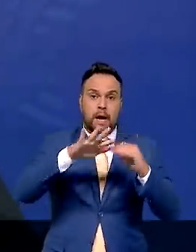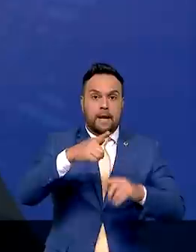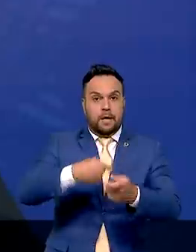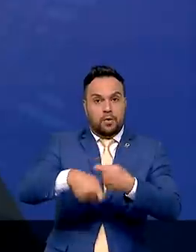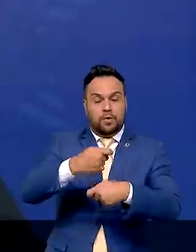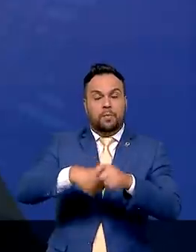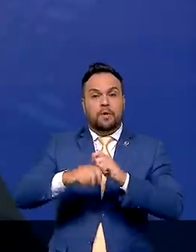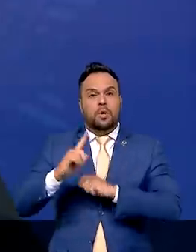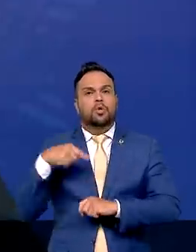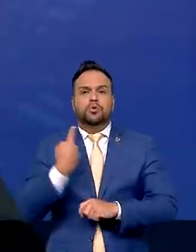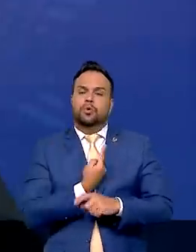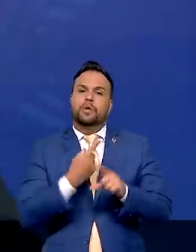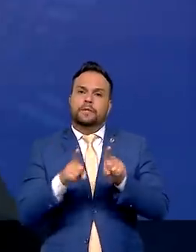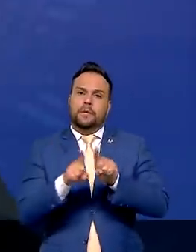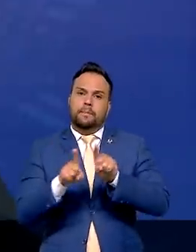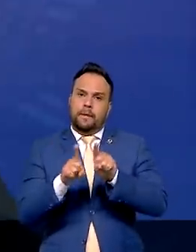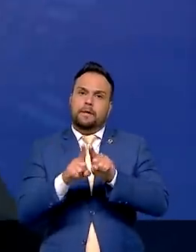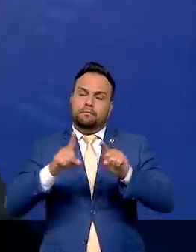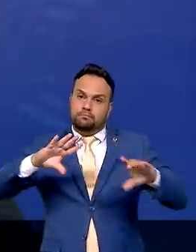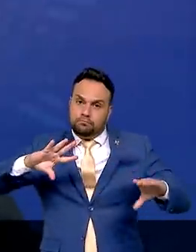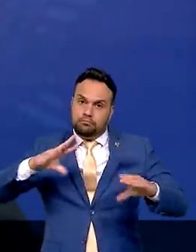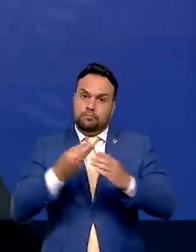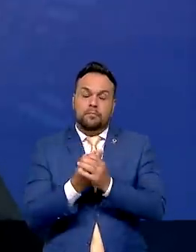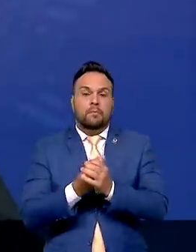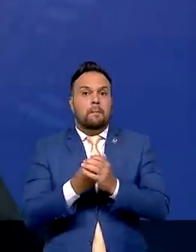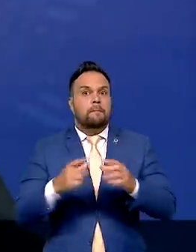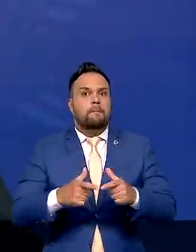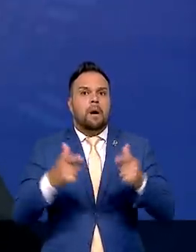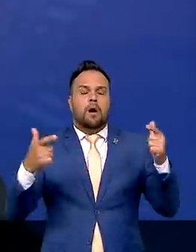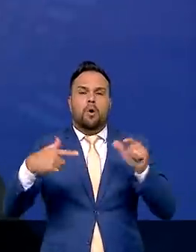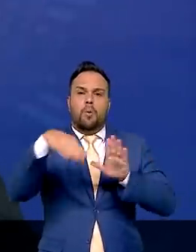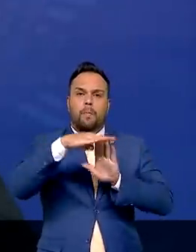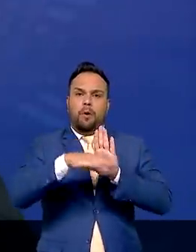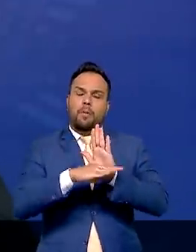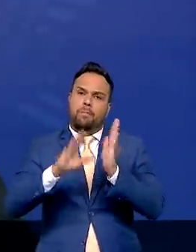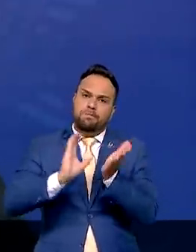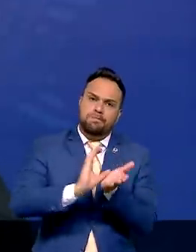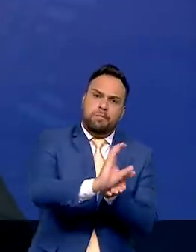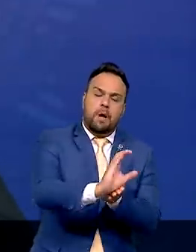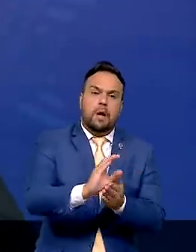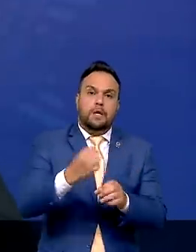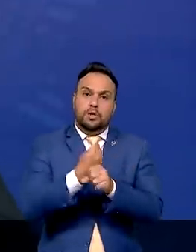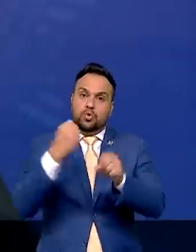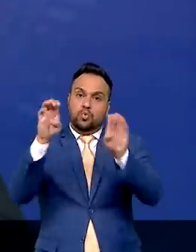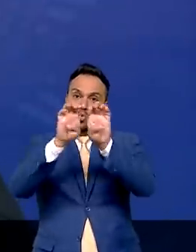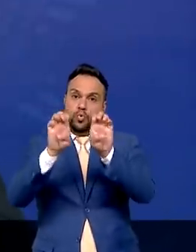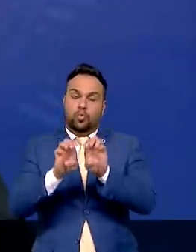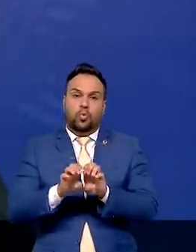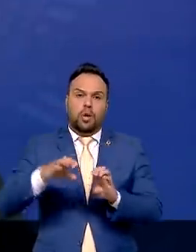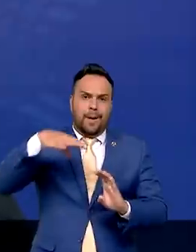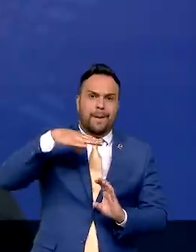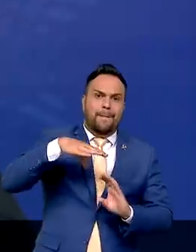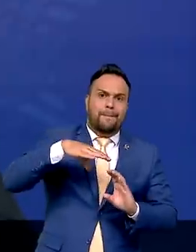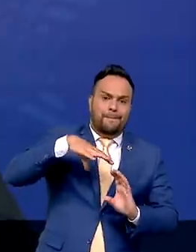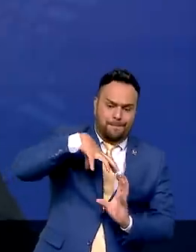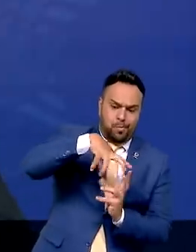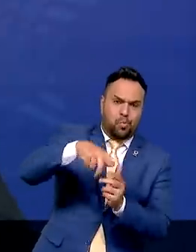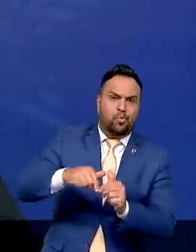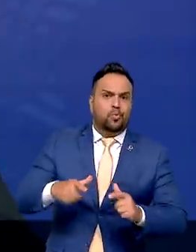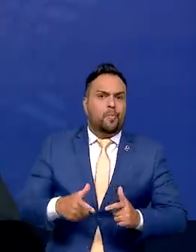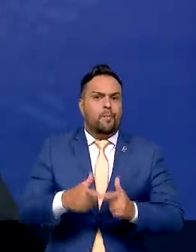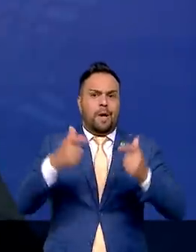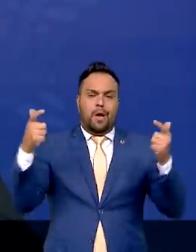implementando o maior programa de investimentos em infraestrutura de nossa história e um dos maiores do mundo, o